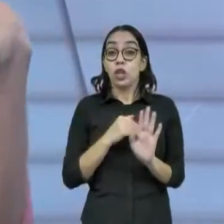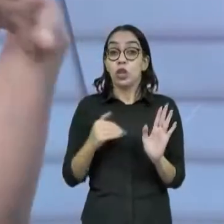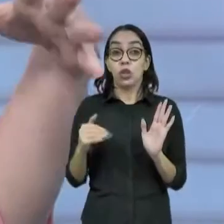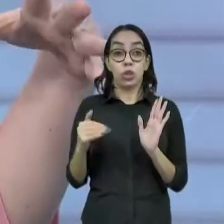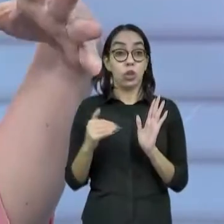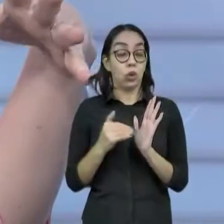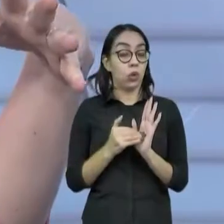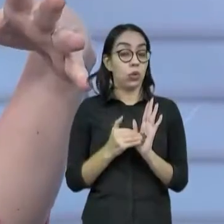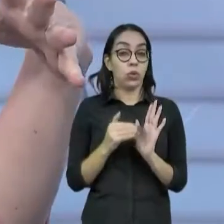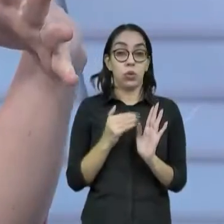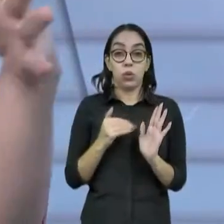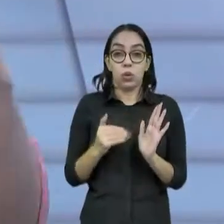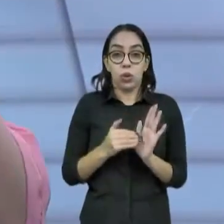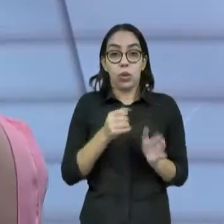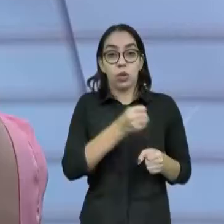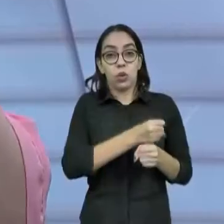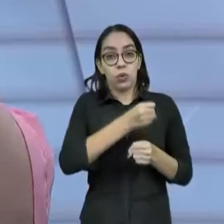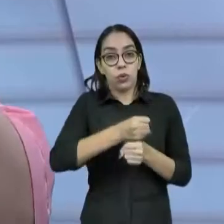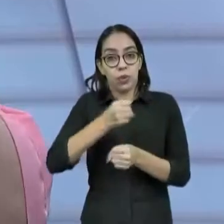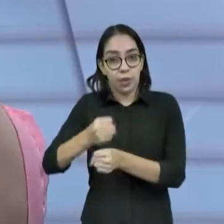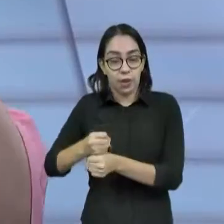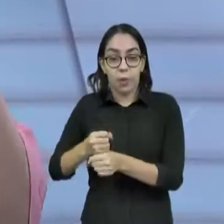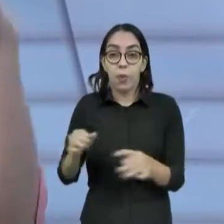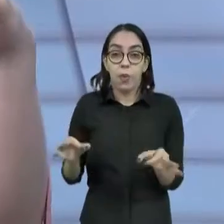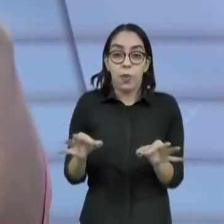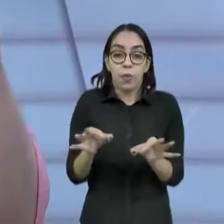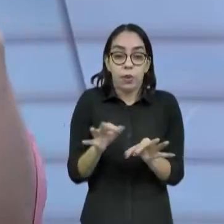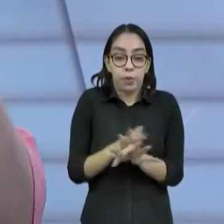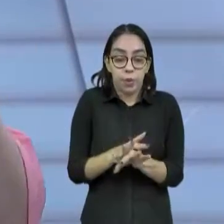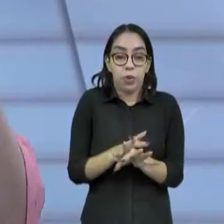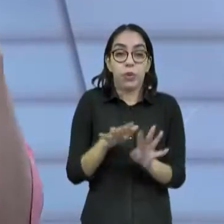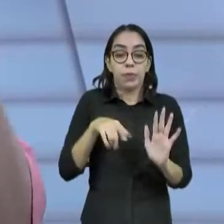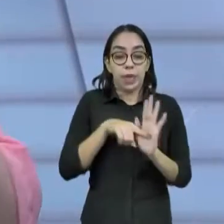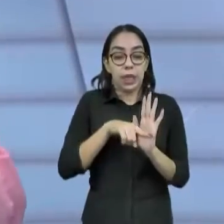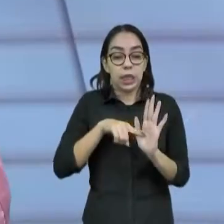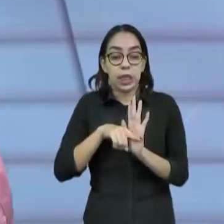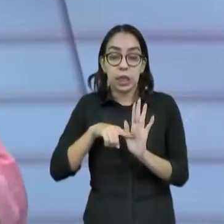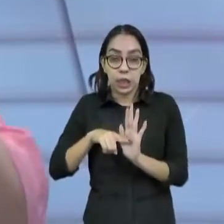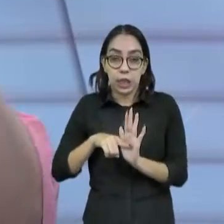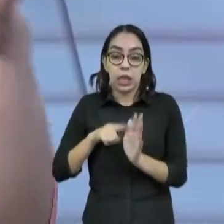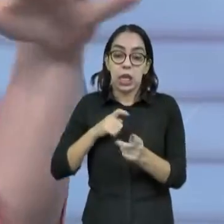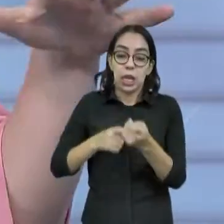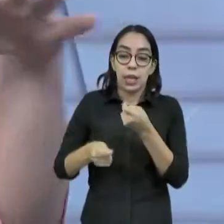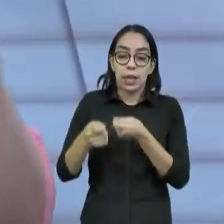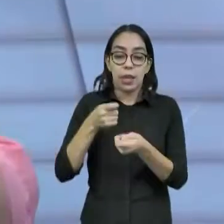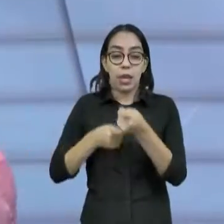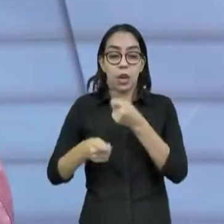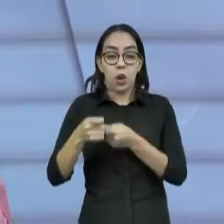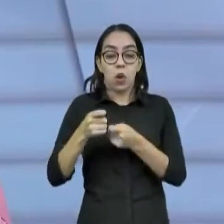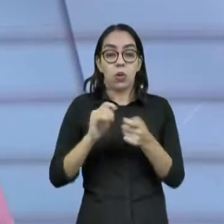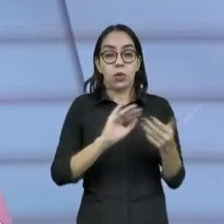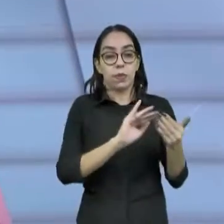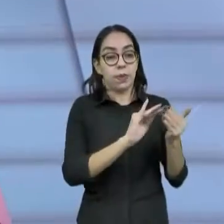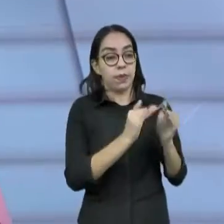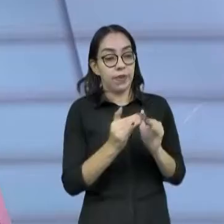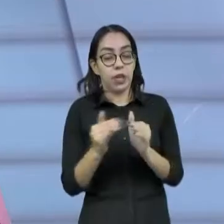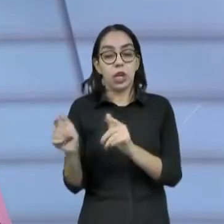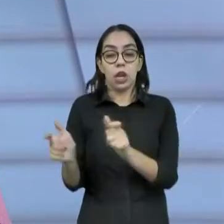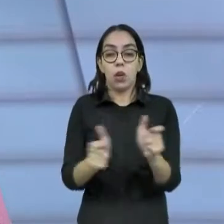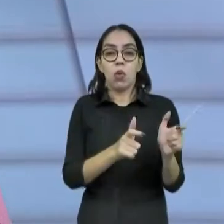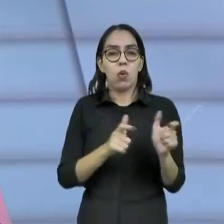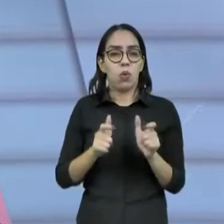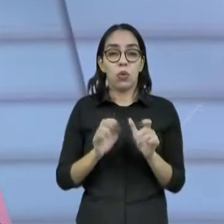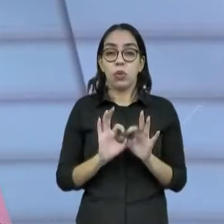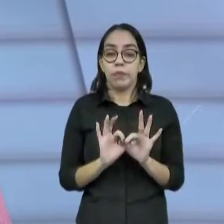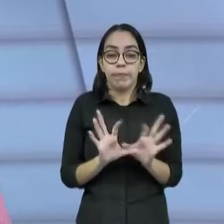Fortaleza e alguns no interior também, de mapeamento dos negócios, de tudo que existe pelas periferias e tudo mais. E a gente vai